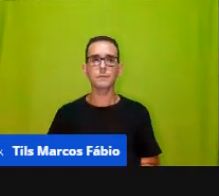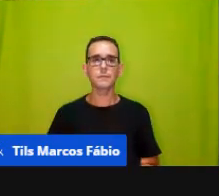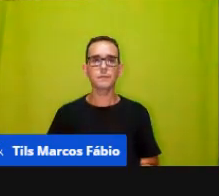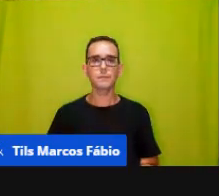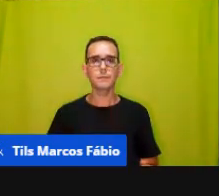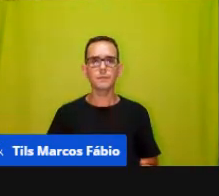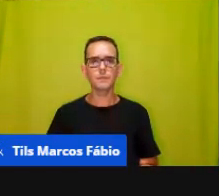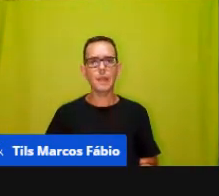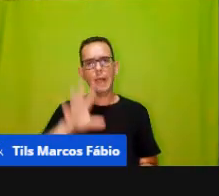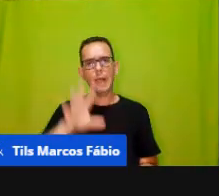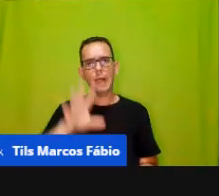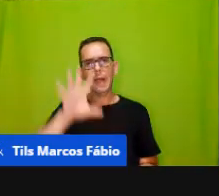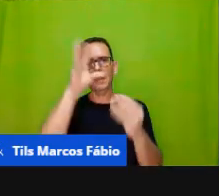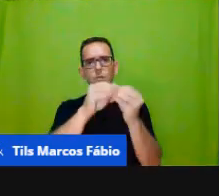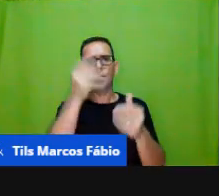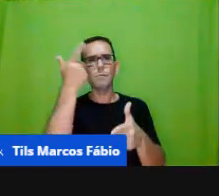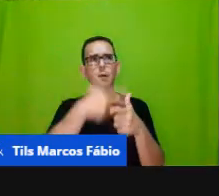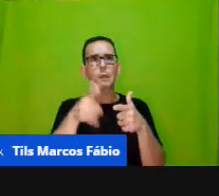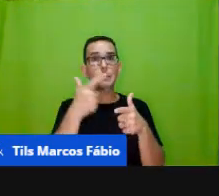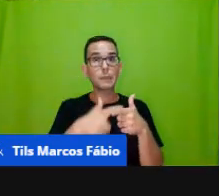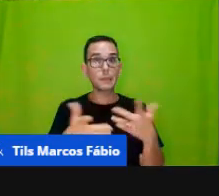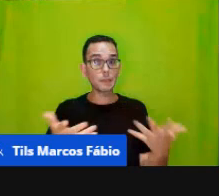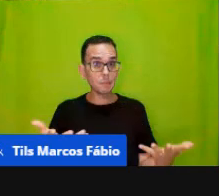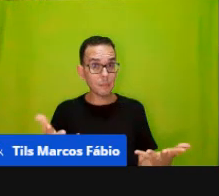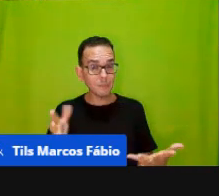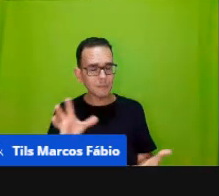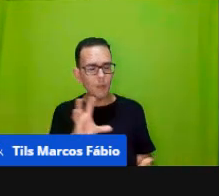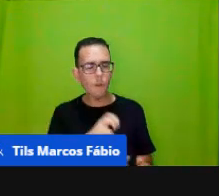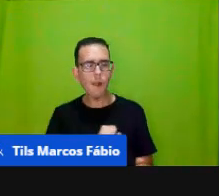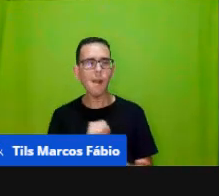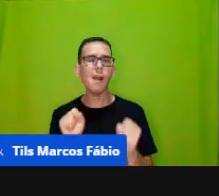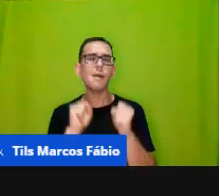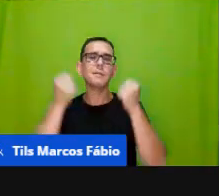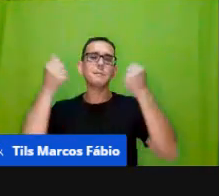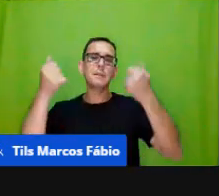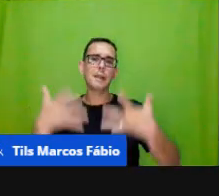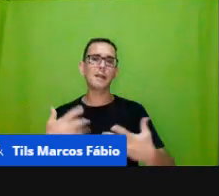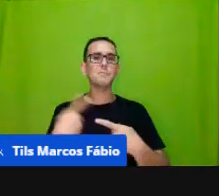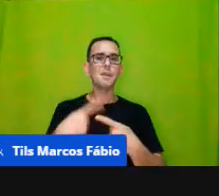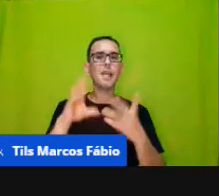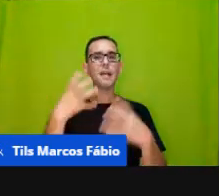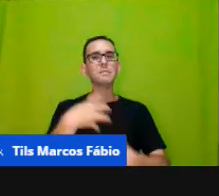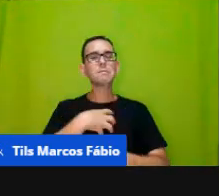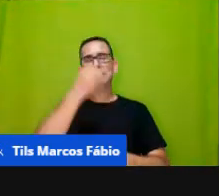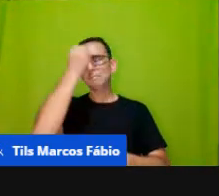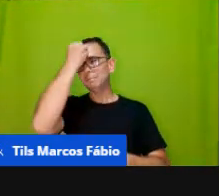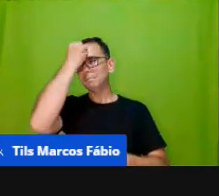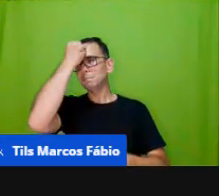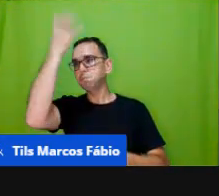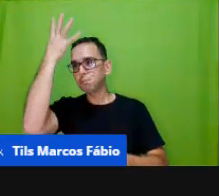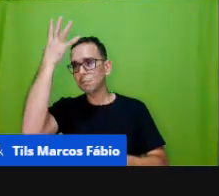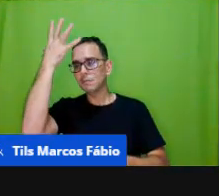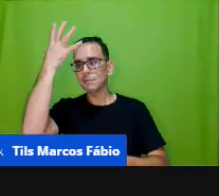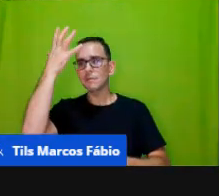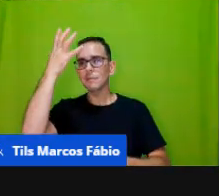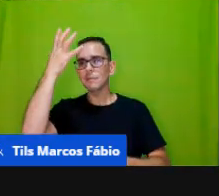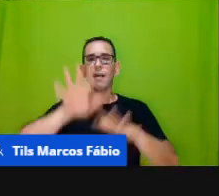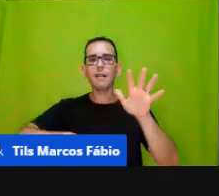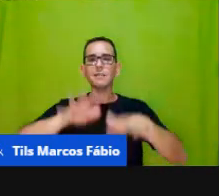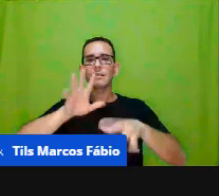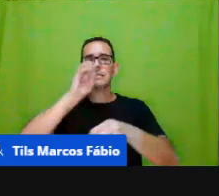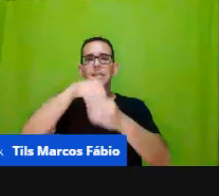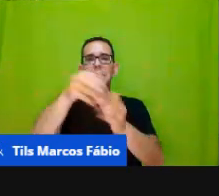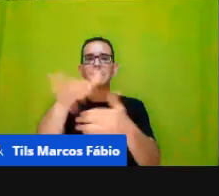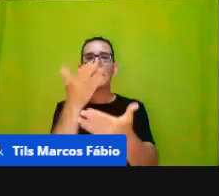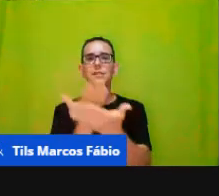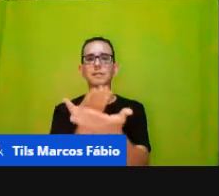resolução de problemas adoro também falar um pouquinho que é uma situação que é esquecida muitas vezes também dentro da sala